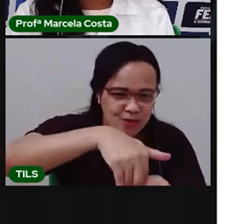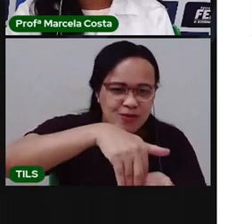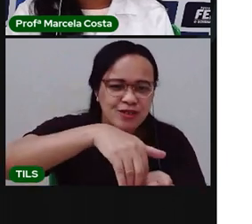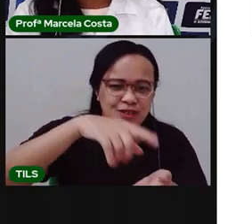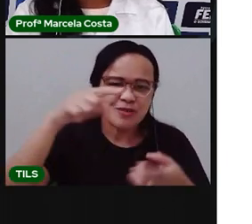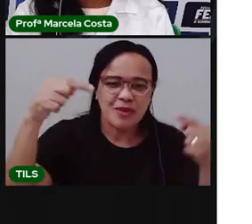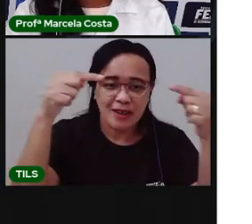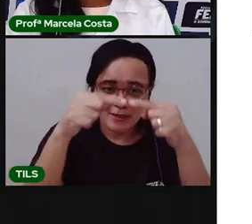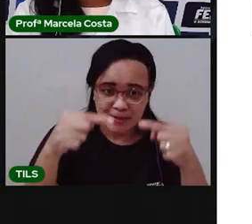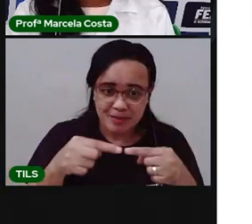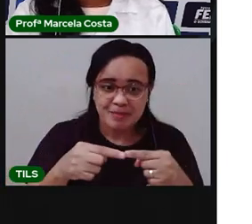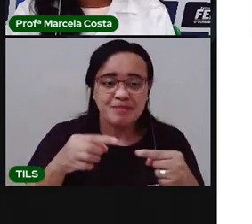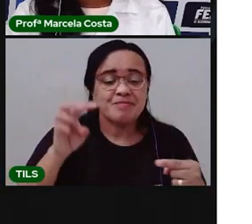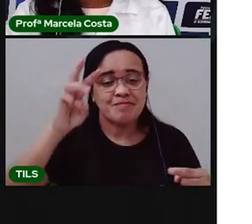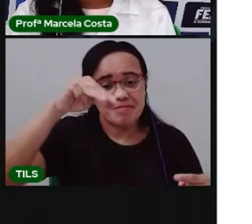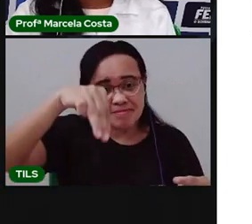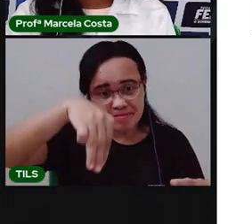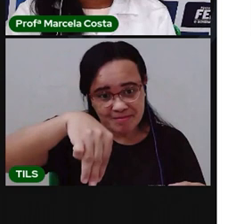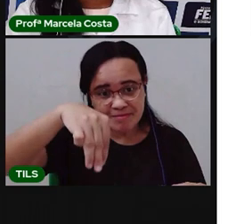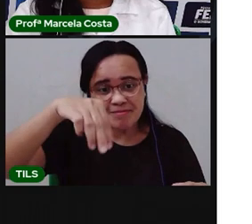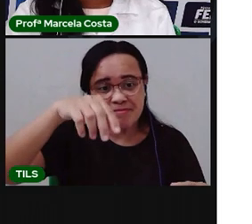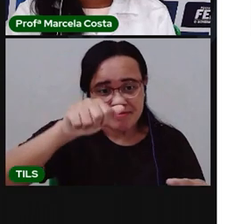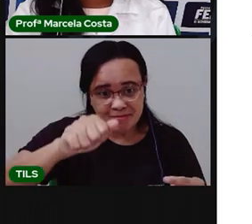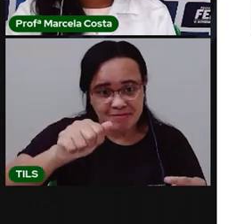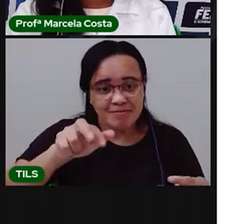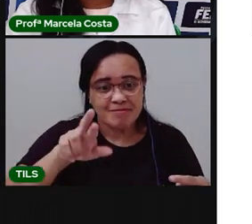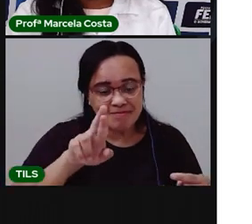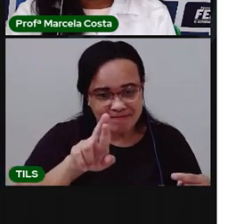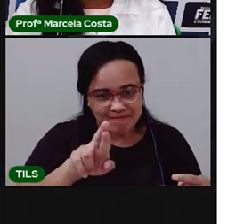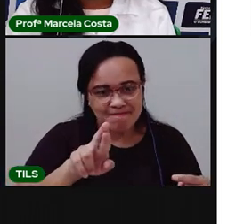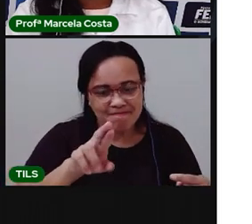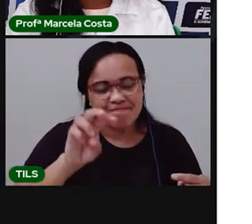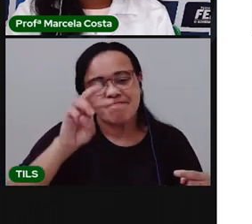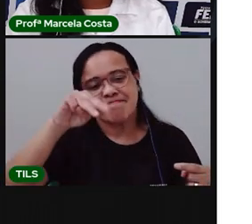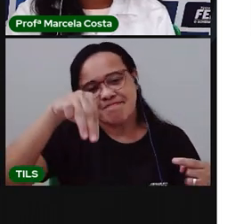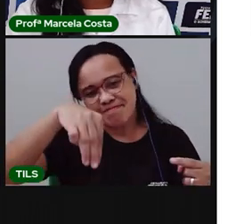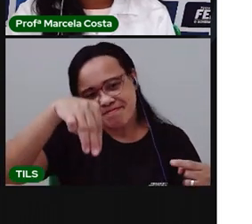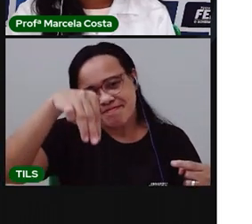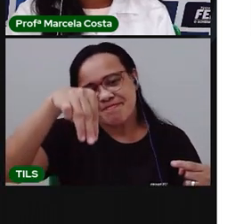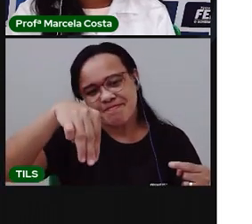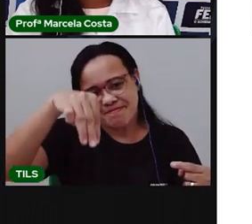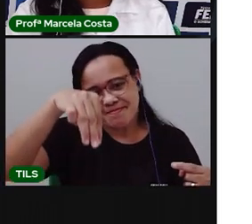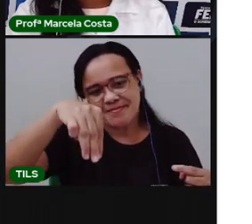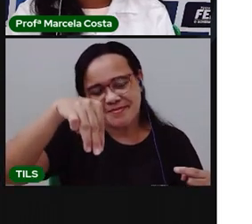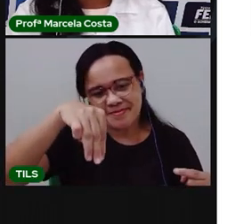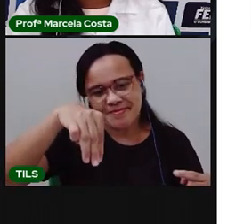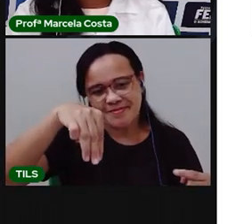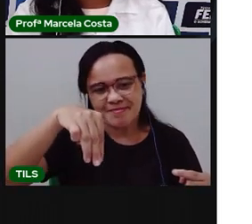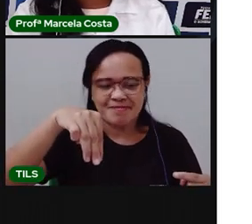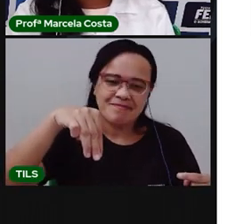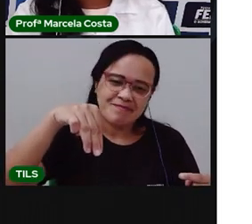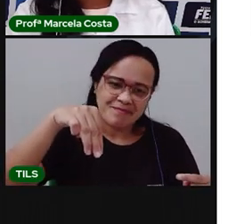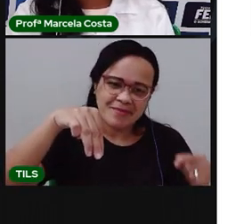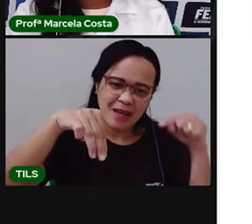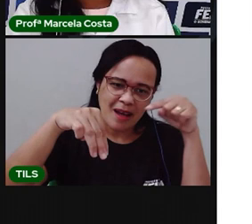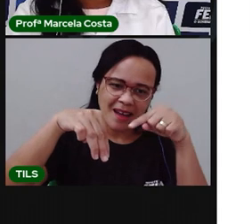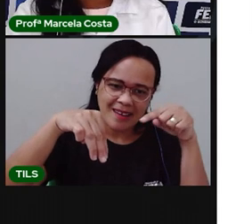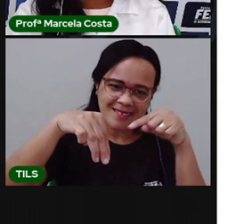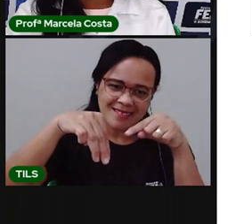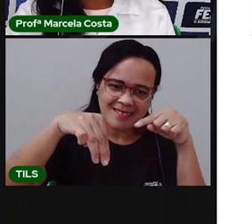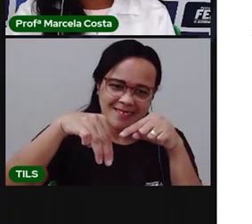texto. Começando com a letra que tem o som do M, né? Ó. Mar.